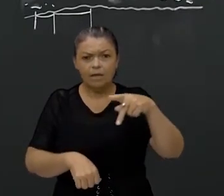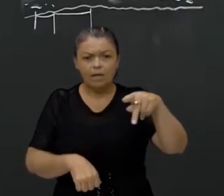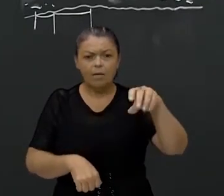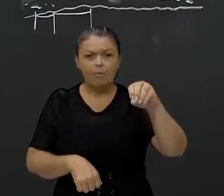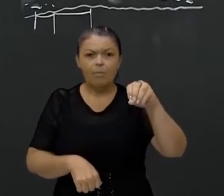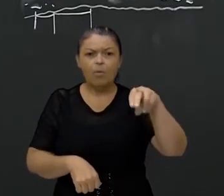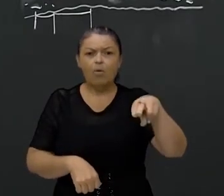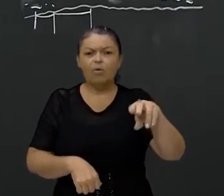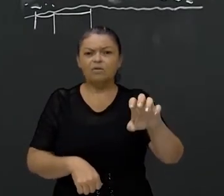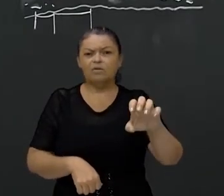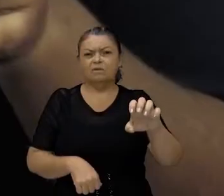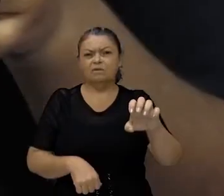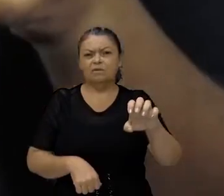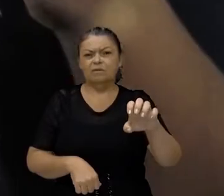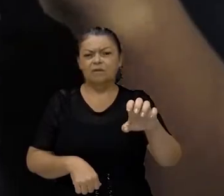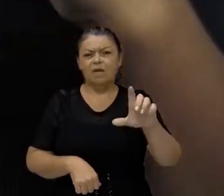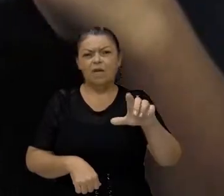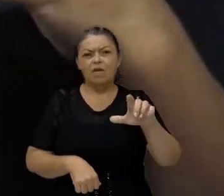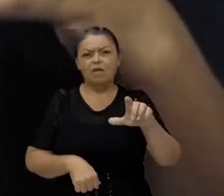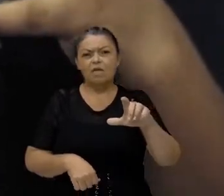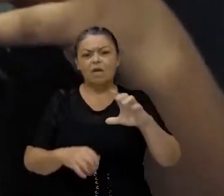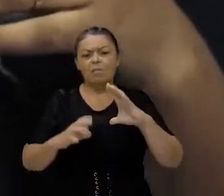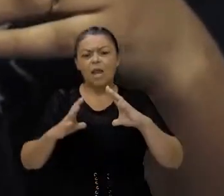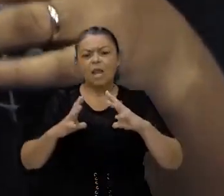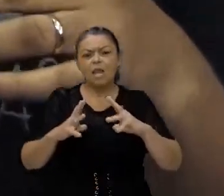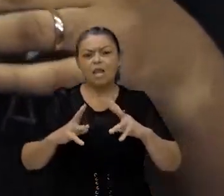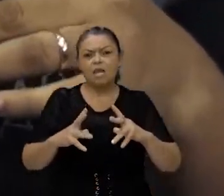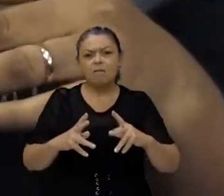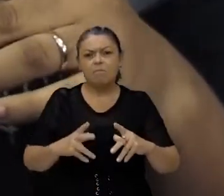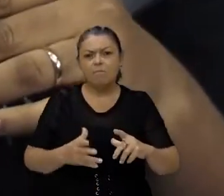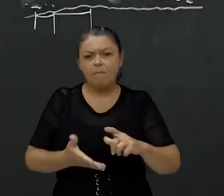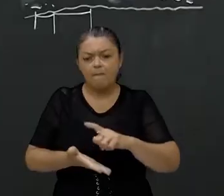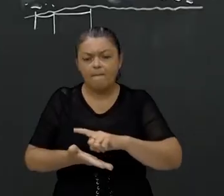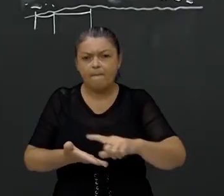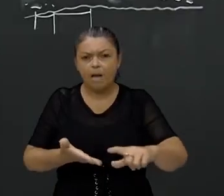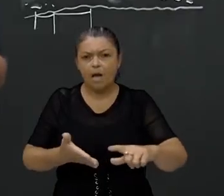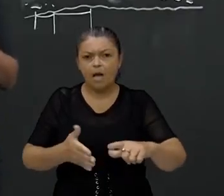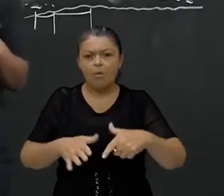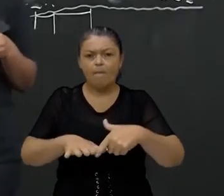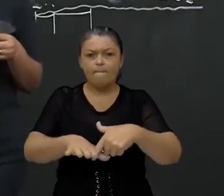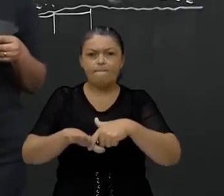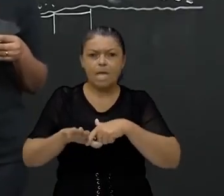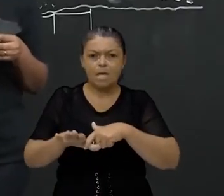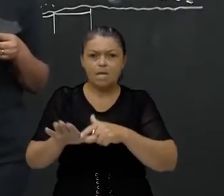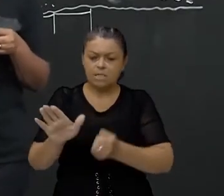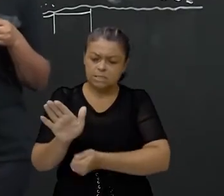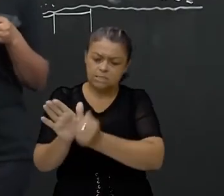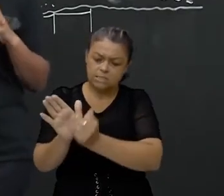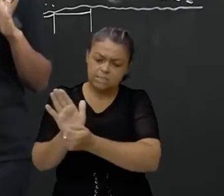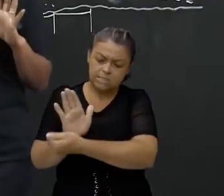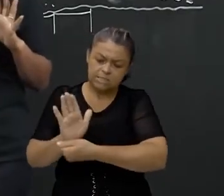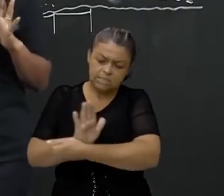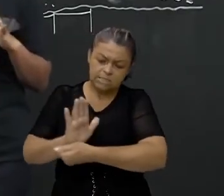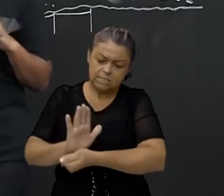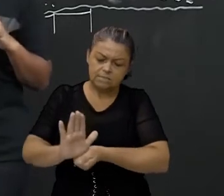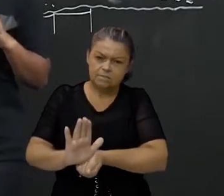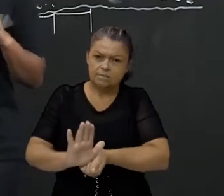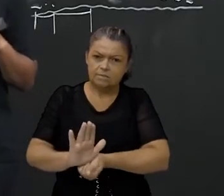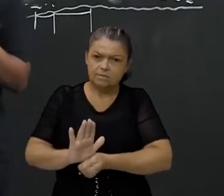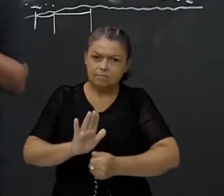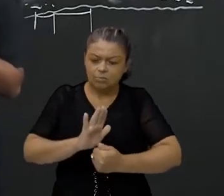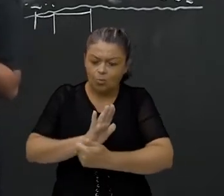pele. Você fala, gente, pedra pome é uma rocha e muito leve. Ela é uma rocha que ela é formada. É muito